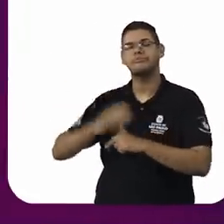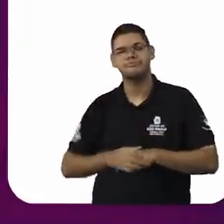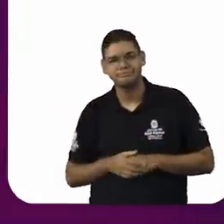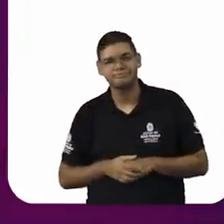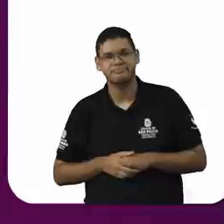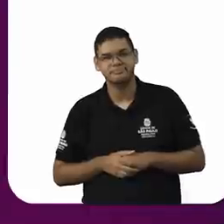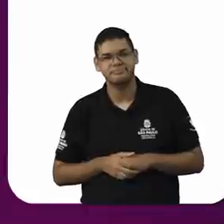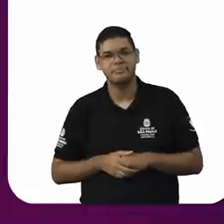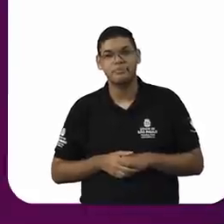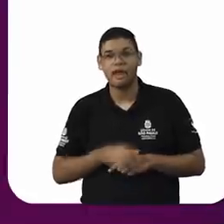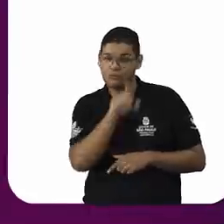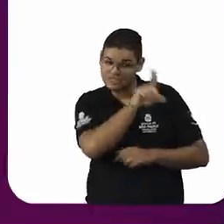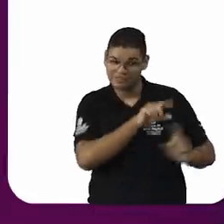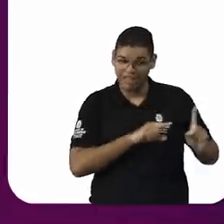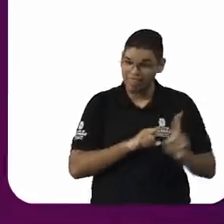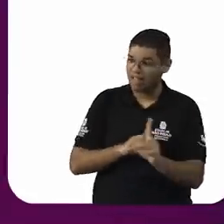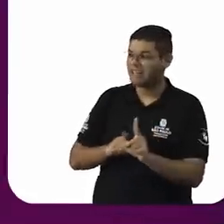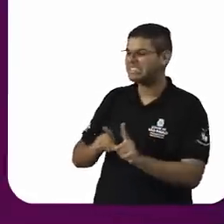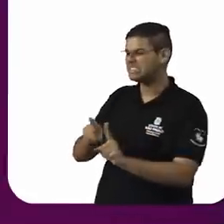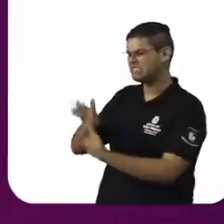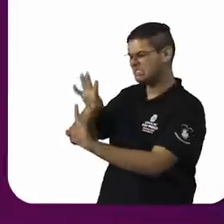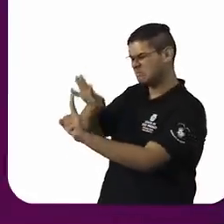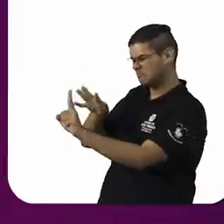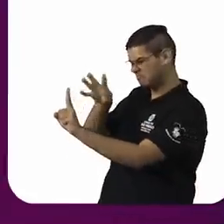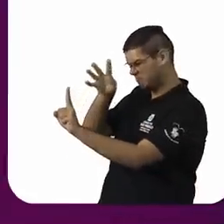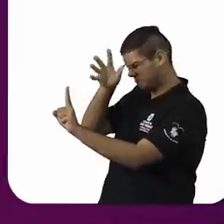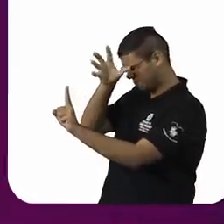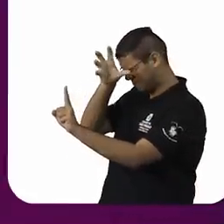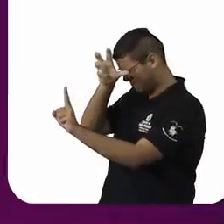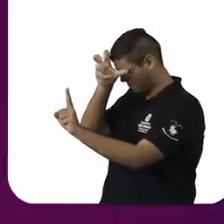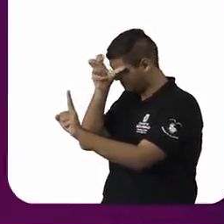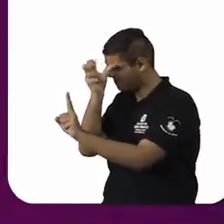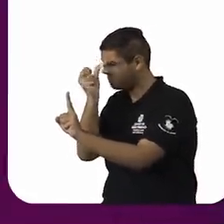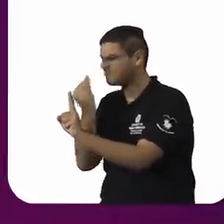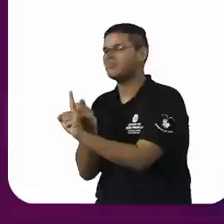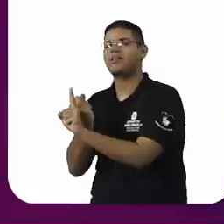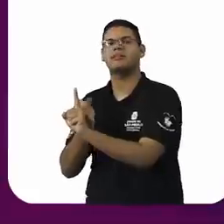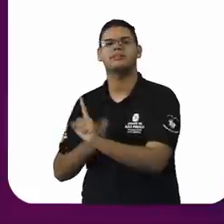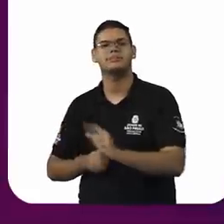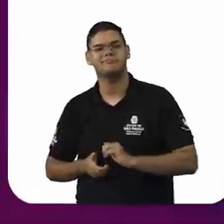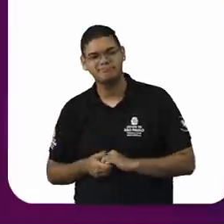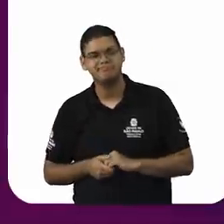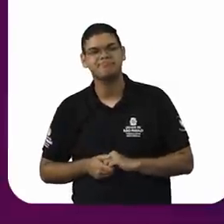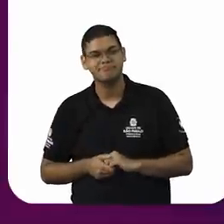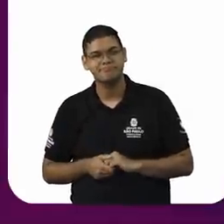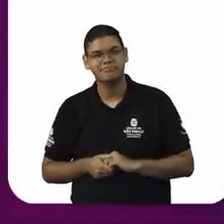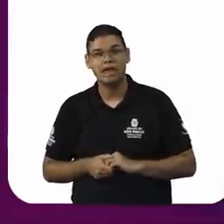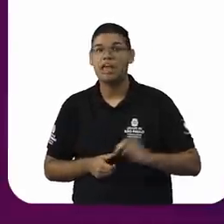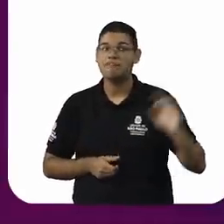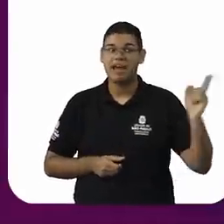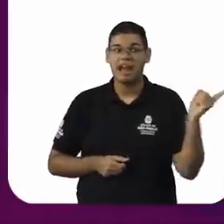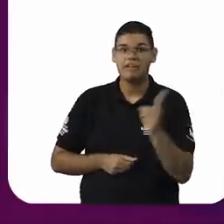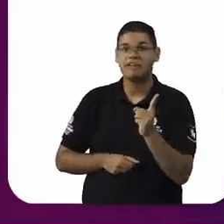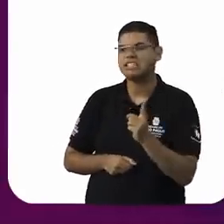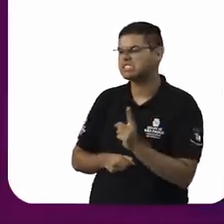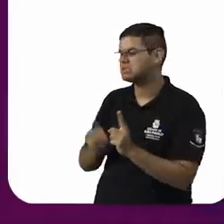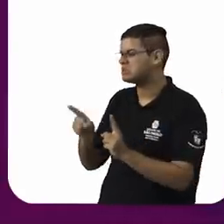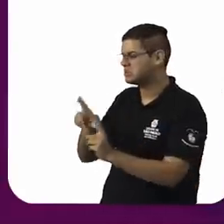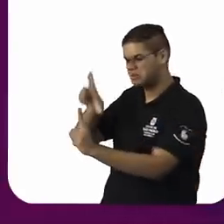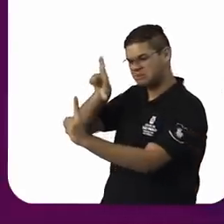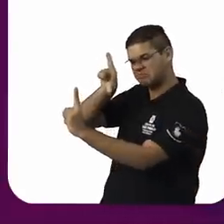se ele humilhar um sacerdote, se ele constranger um sacerdote, ele vai estar aumentando a chance dele de ter um emprego,